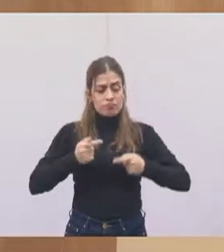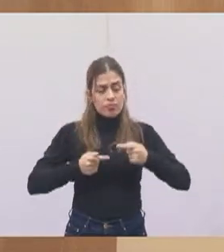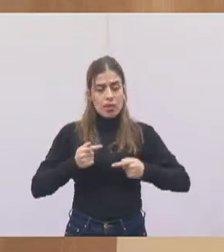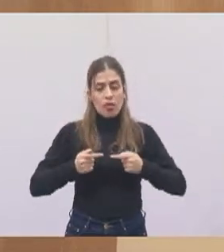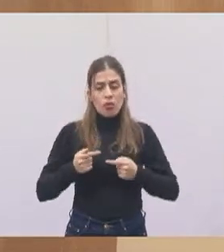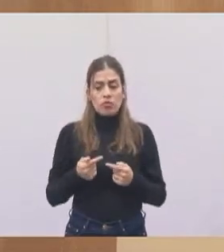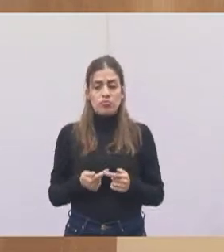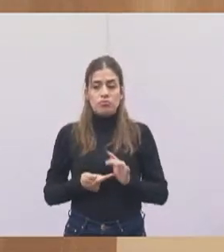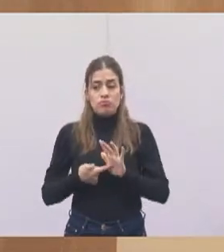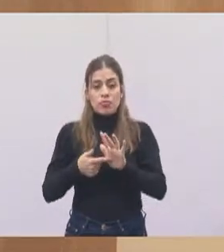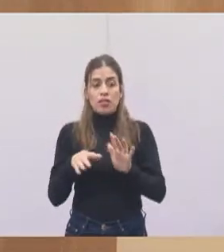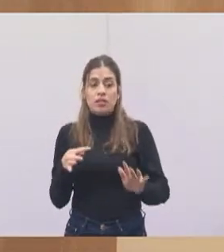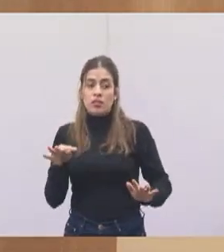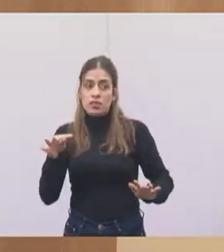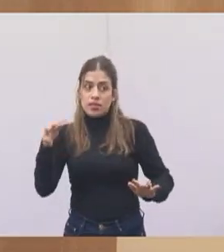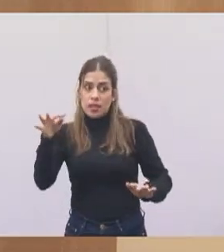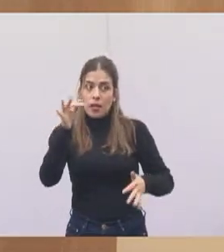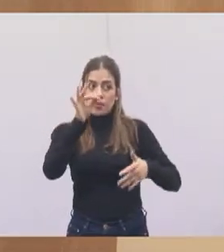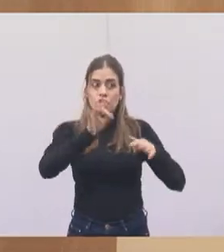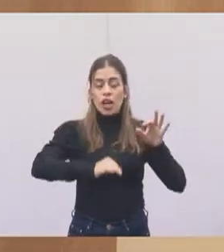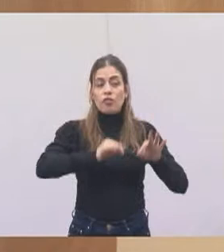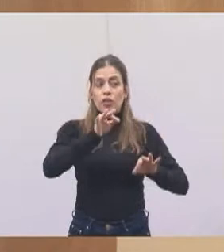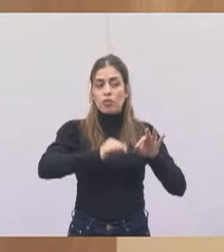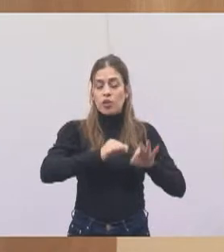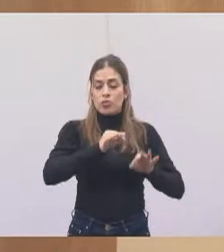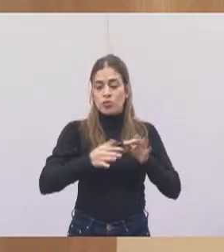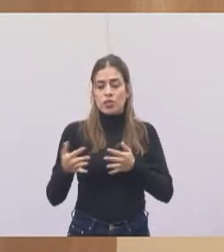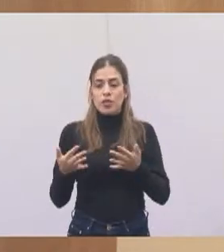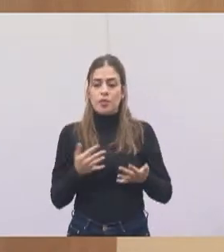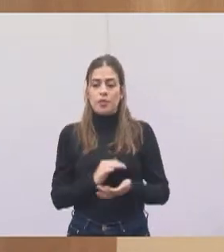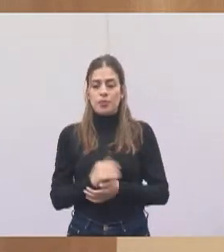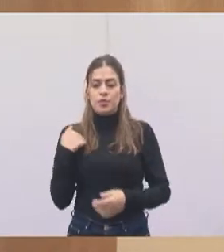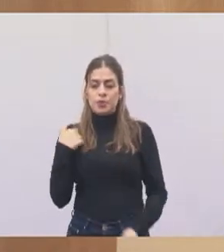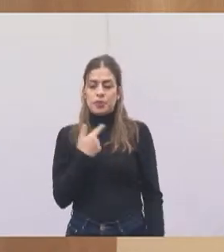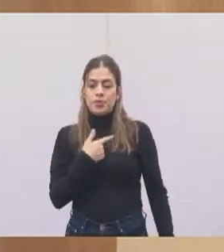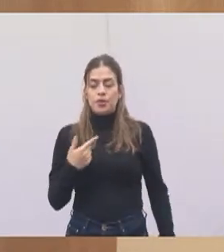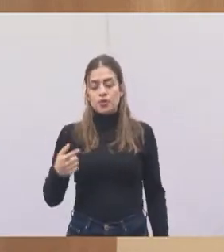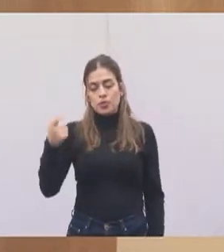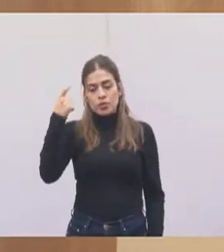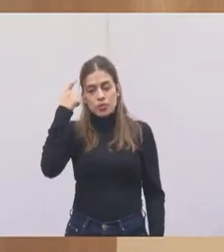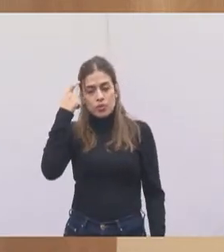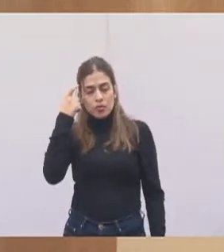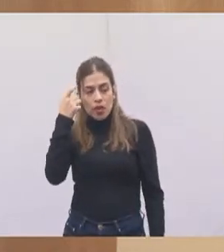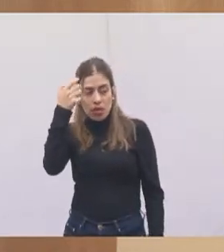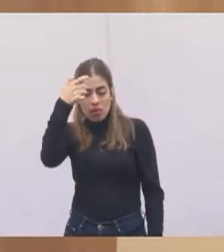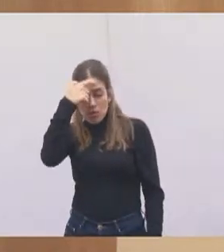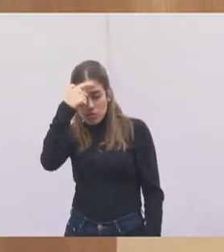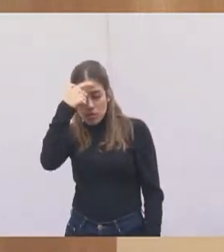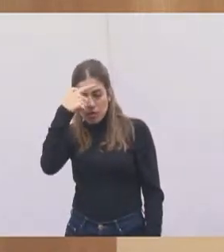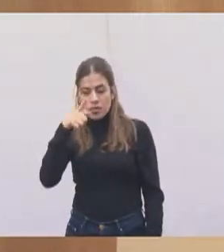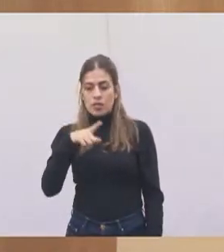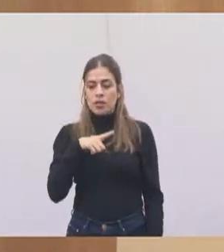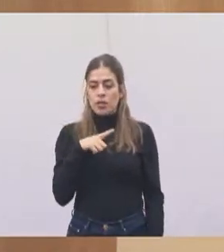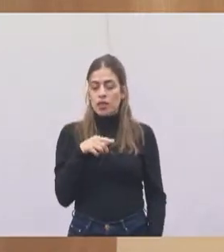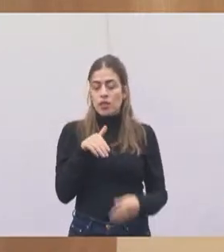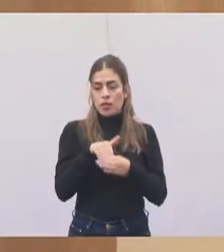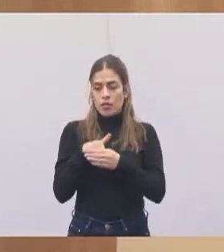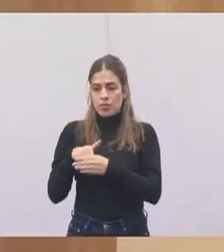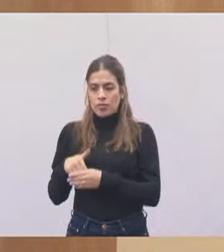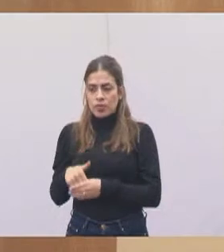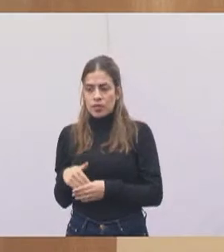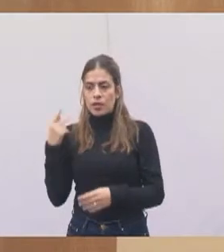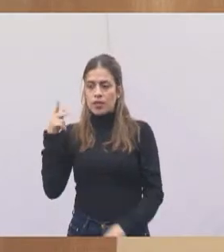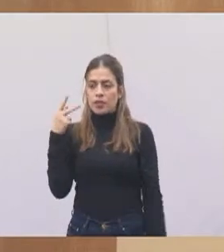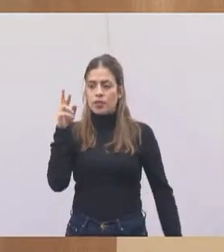ele dá o parecer técnico, o parecer jurídico, e cabe a nós votar como a nossa consciência, portanto, o vereador Roninho hoje já presenciou